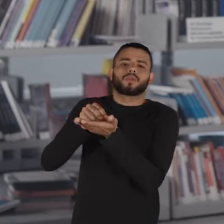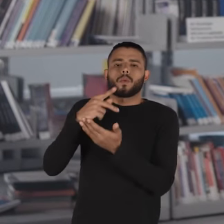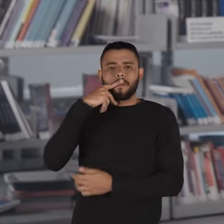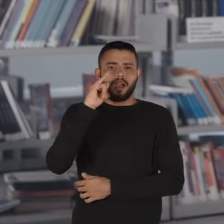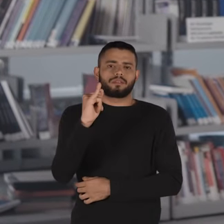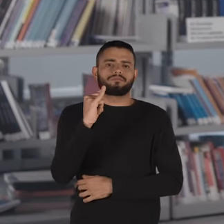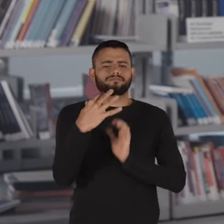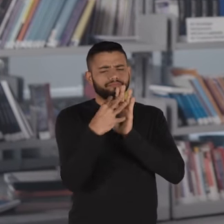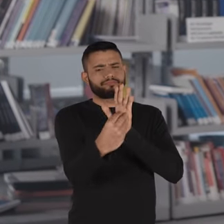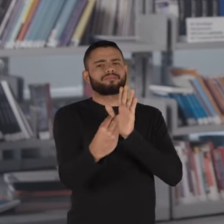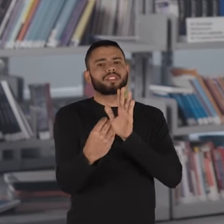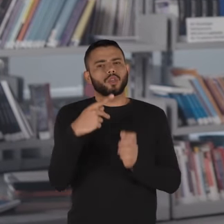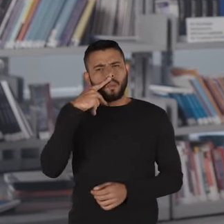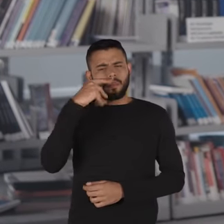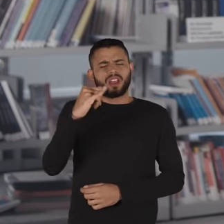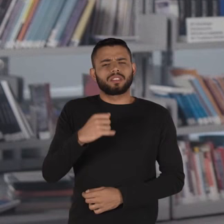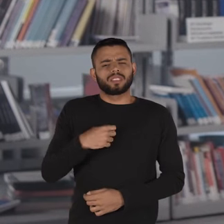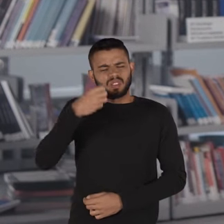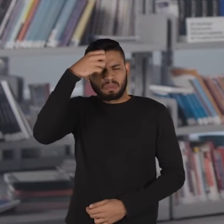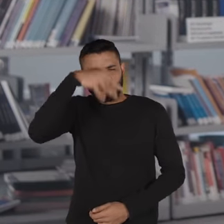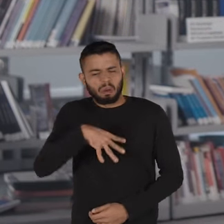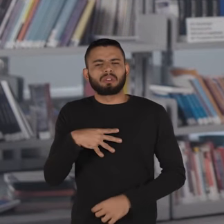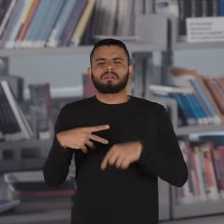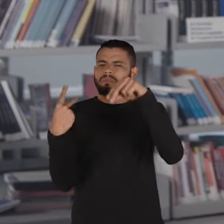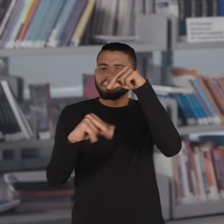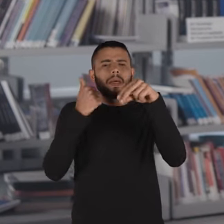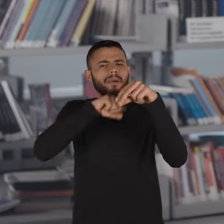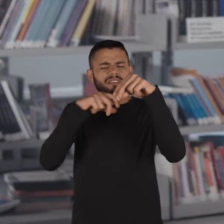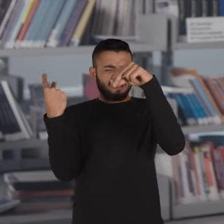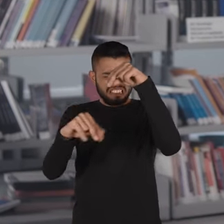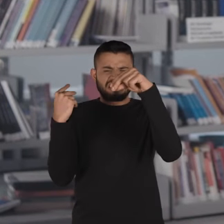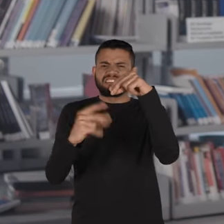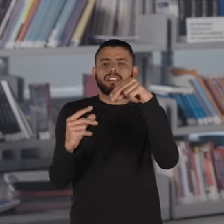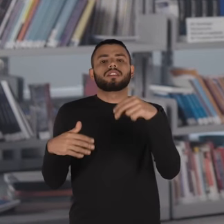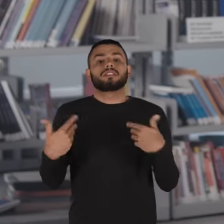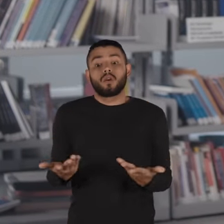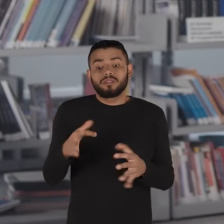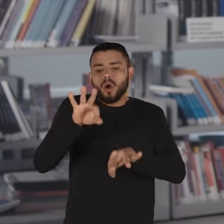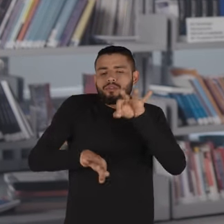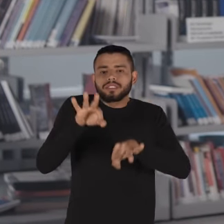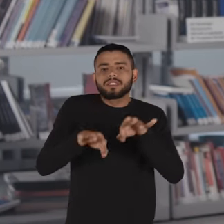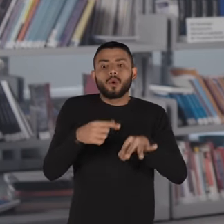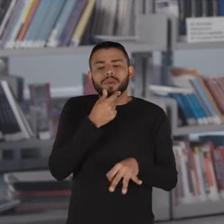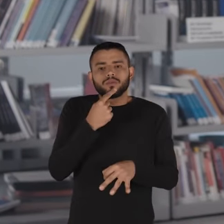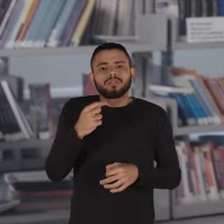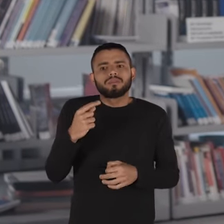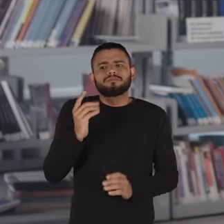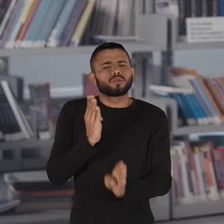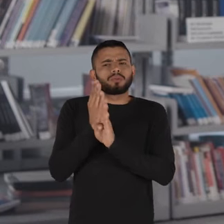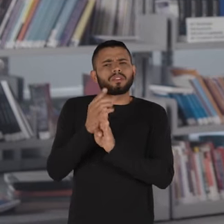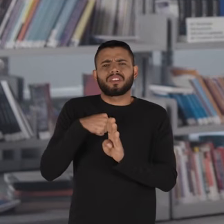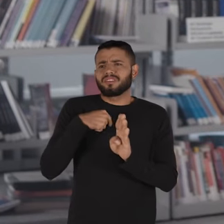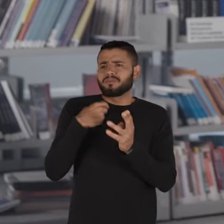espelho do pai. E o pai era um homem super abusivo, batia na mãe. E no meio da oficina ele descobriu que ele